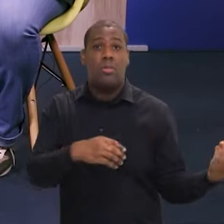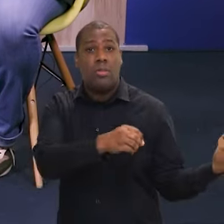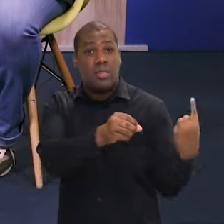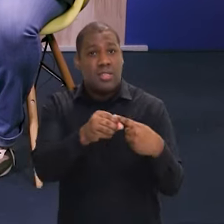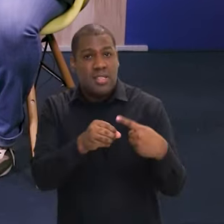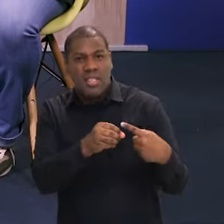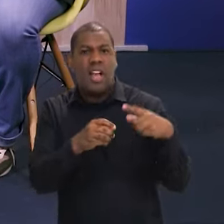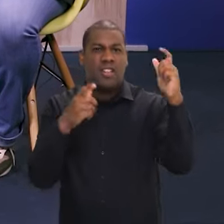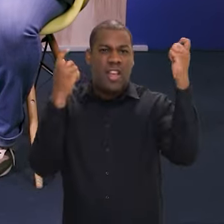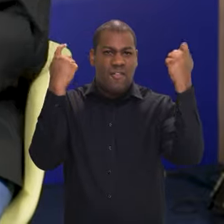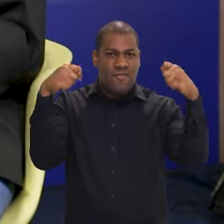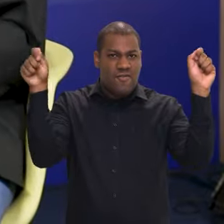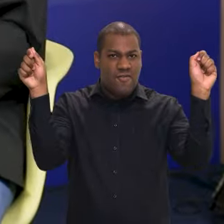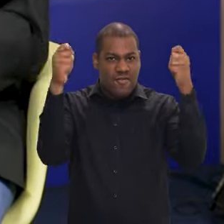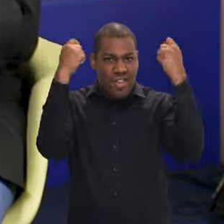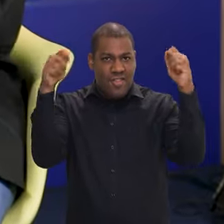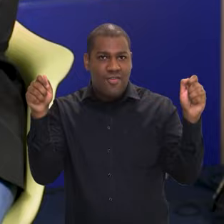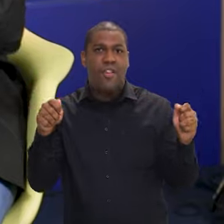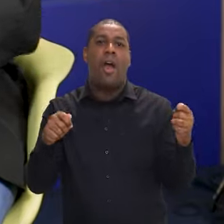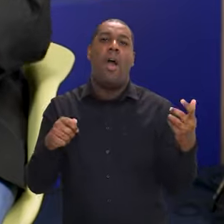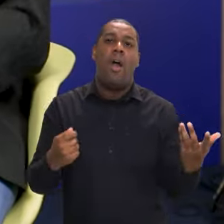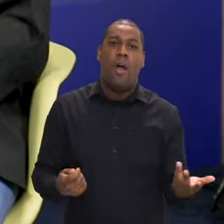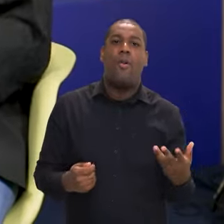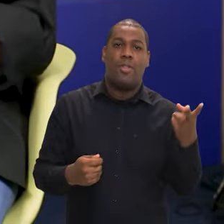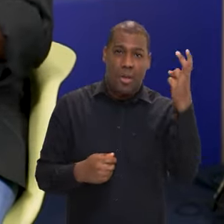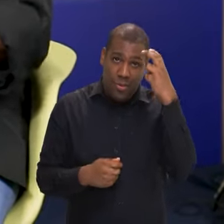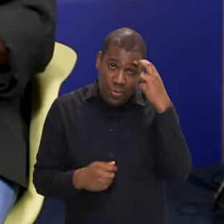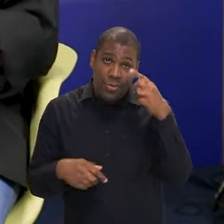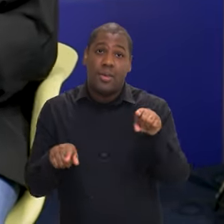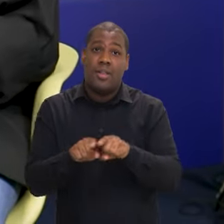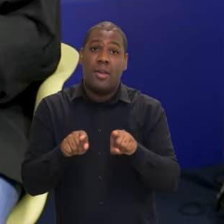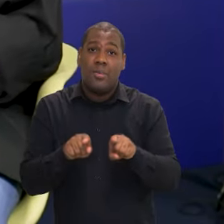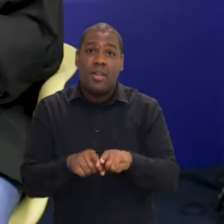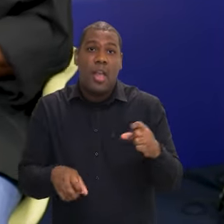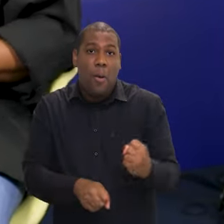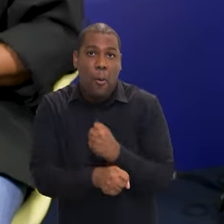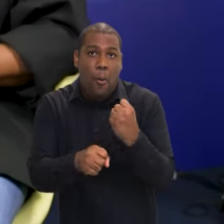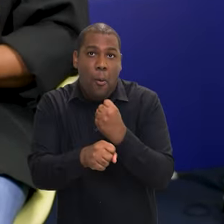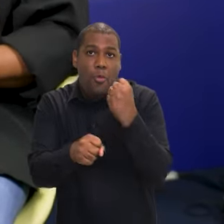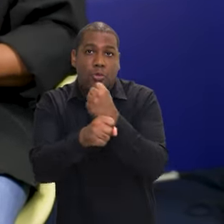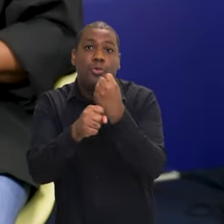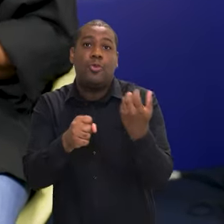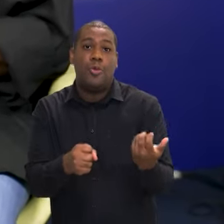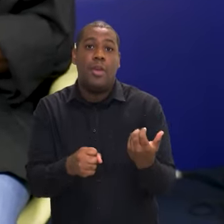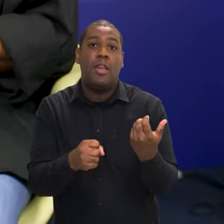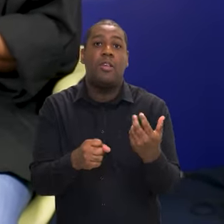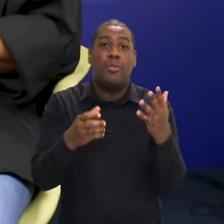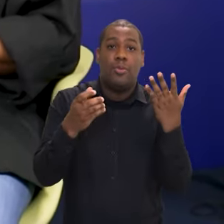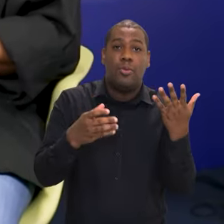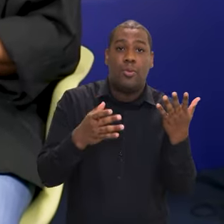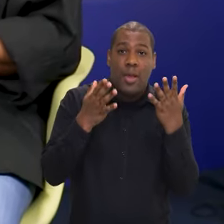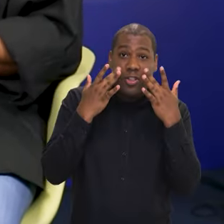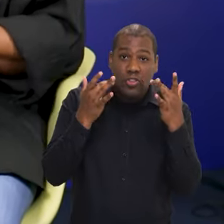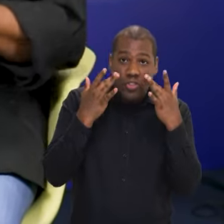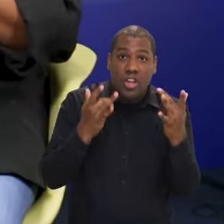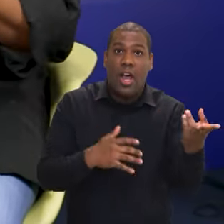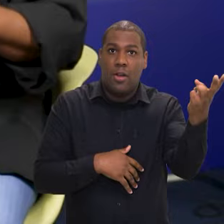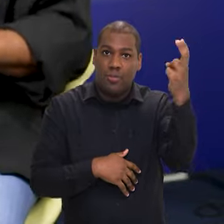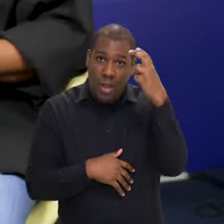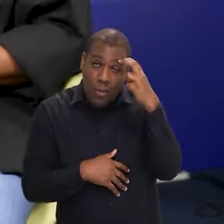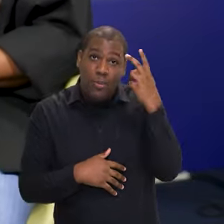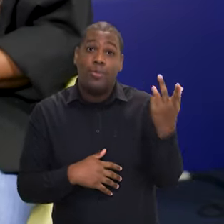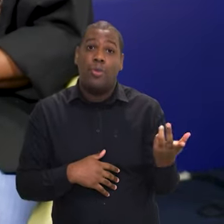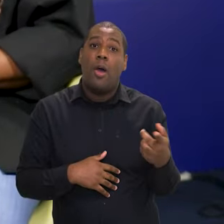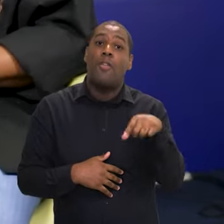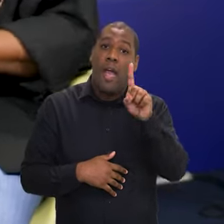que faz ali seu festival. Quando se constrói um teatro, um centro cultural, nós estamos gerando oportunidade de economia de vários